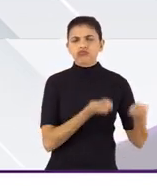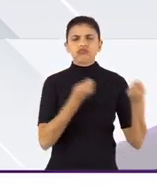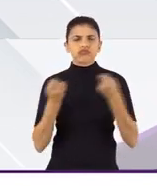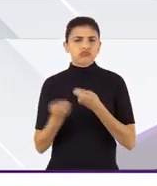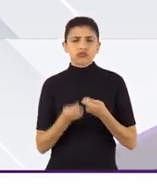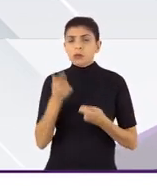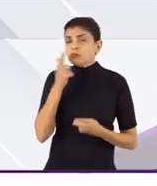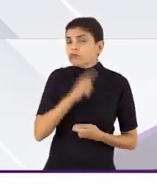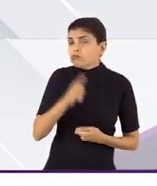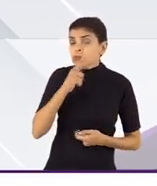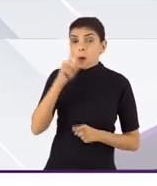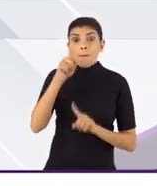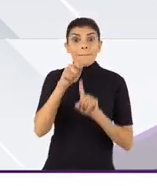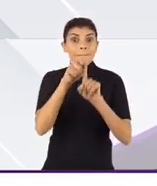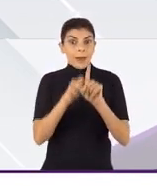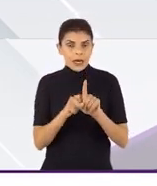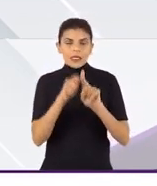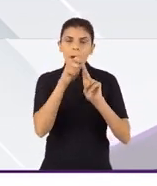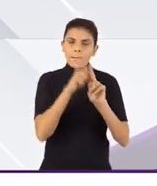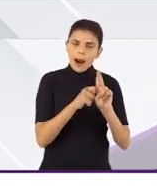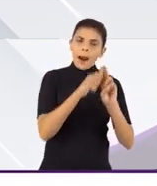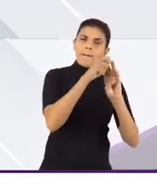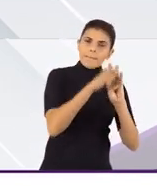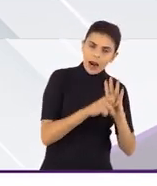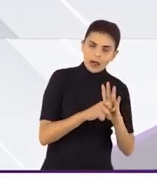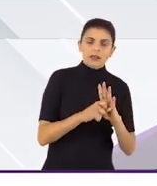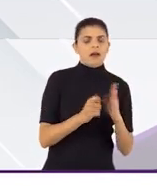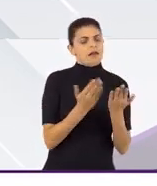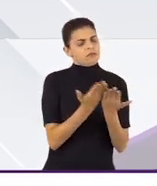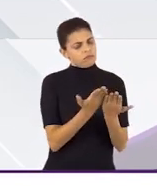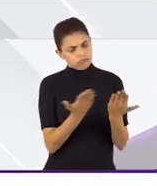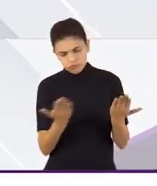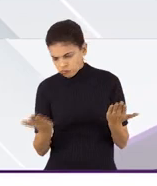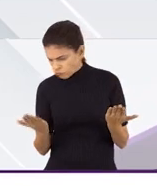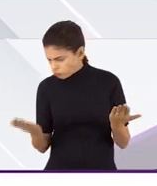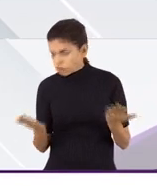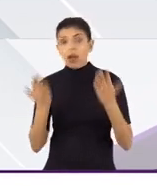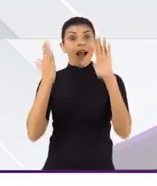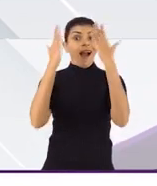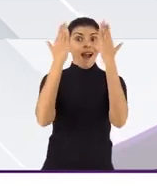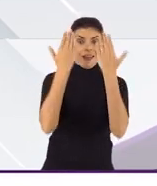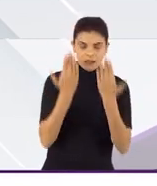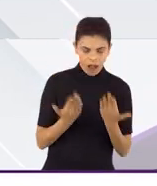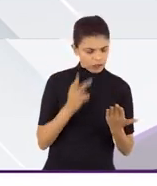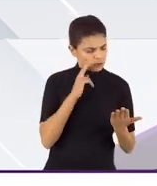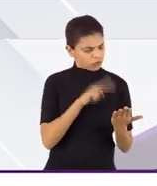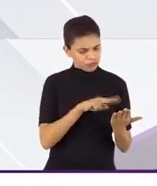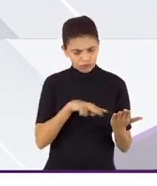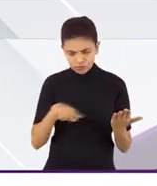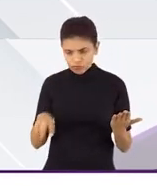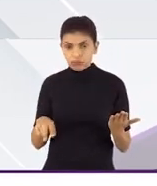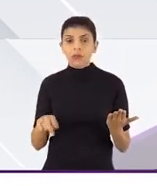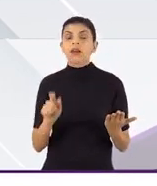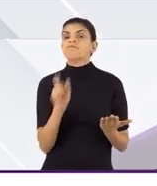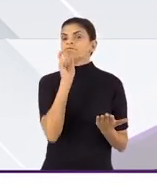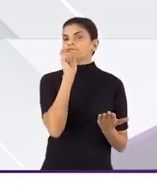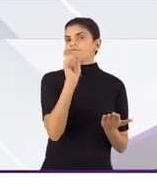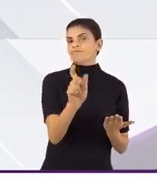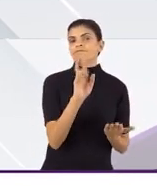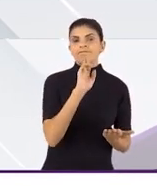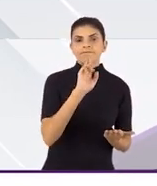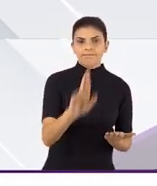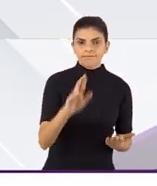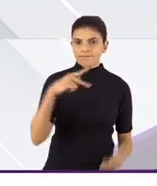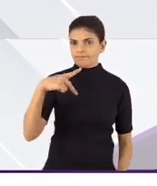regulares, normalmente mensais, faz a análise deste projeto e vai dar um